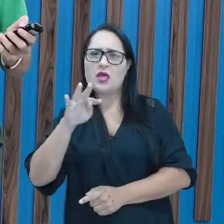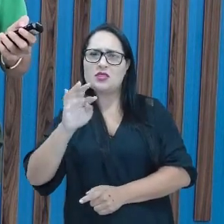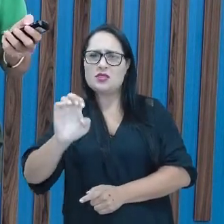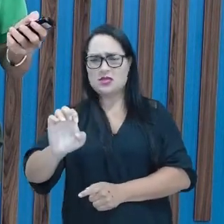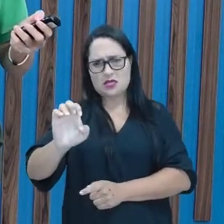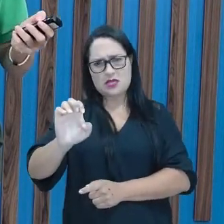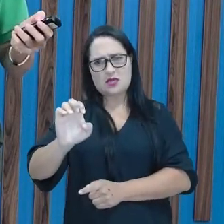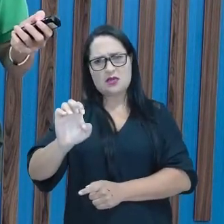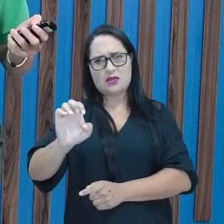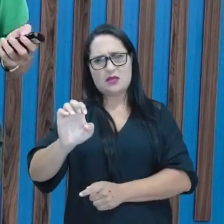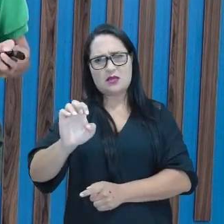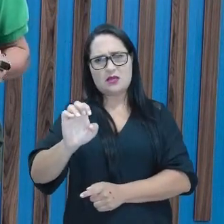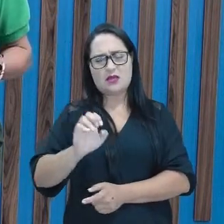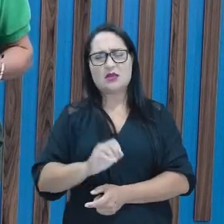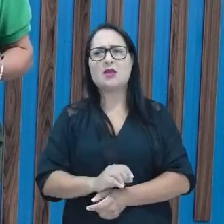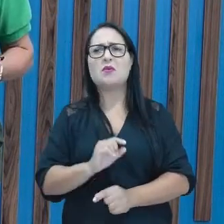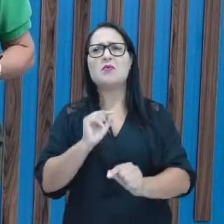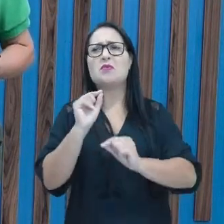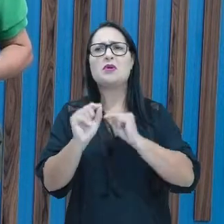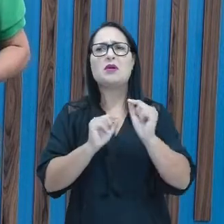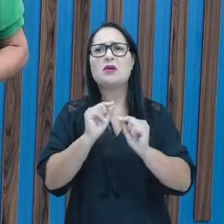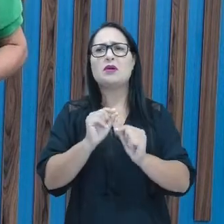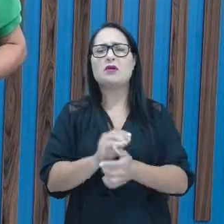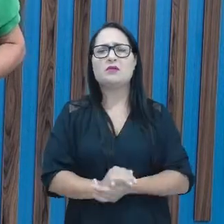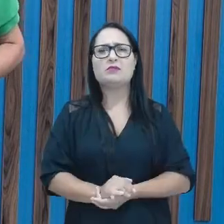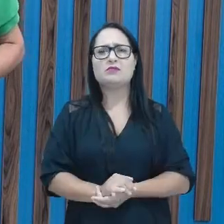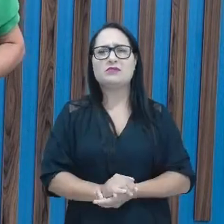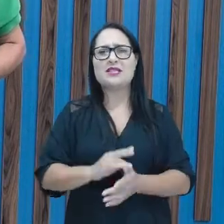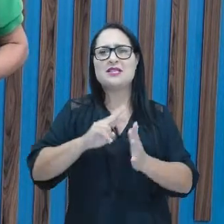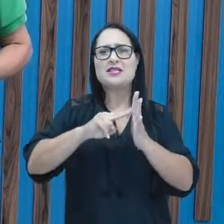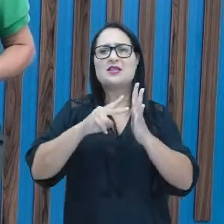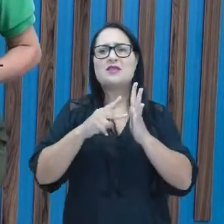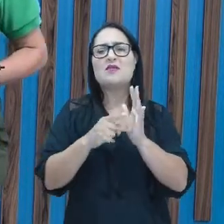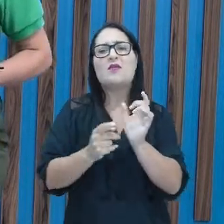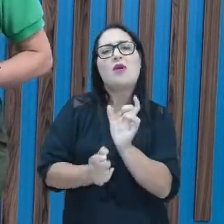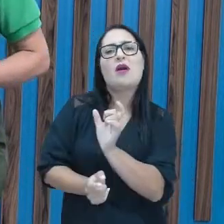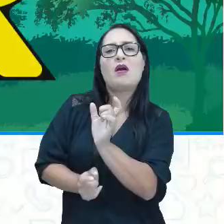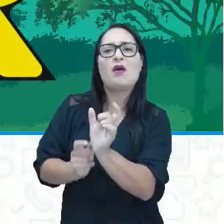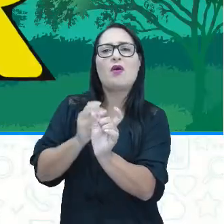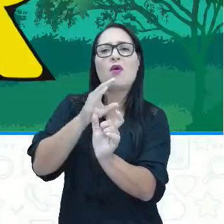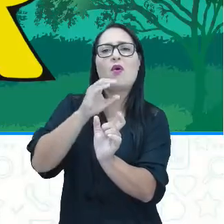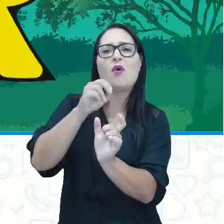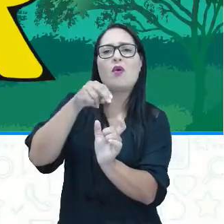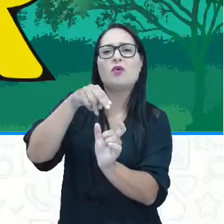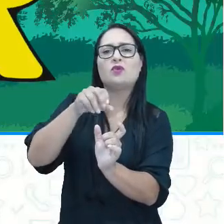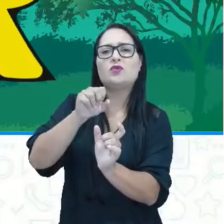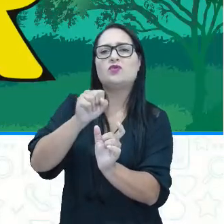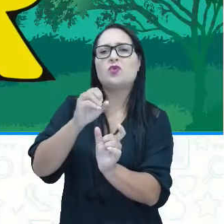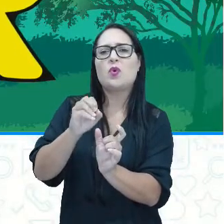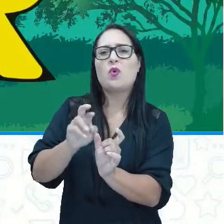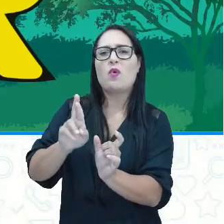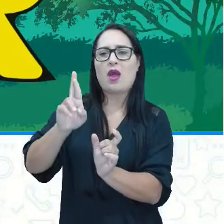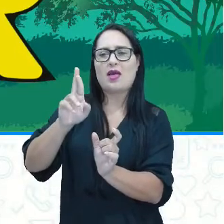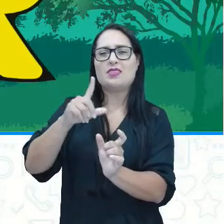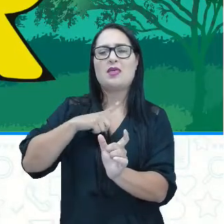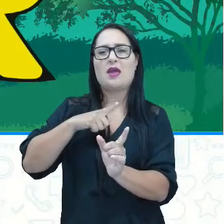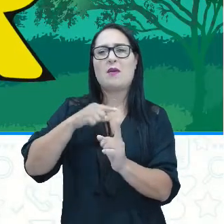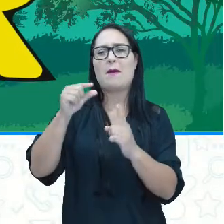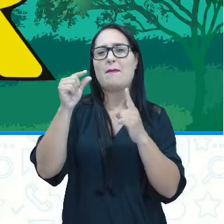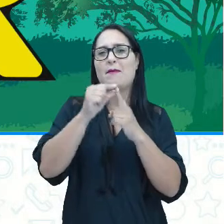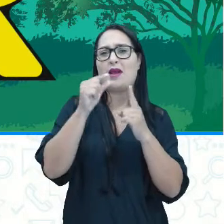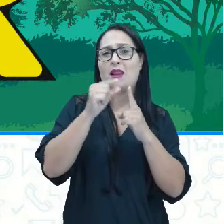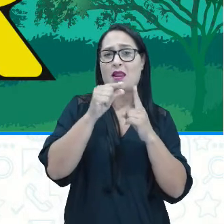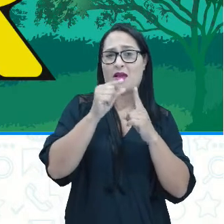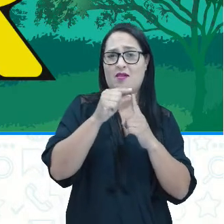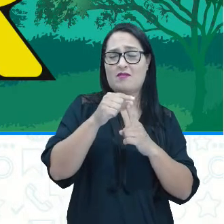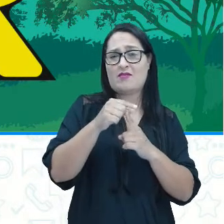Consoante vem de consoar. Consoar é uma palavra latina que